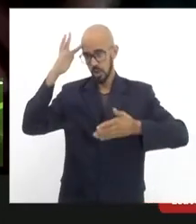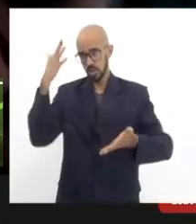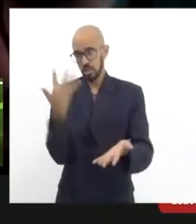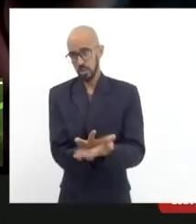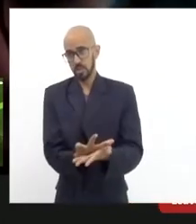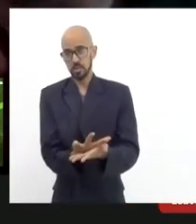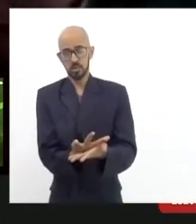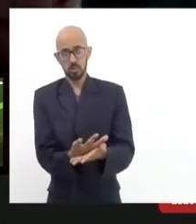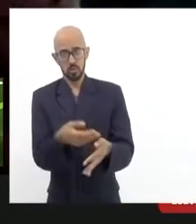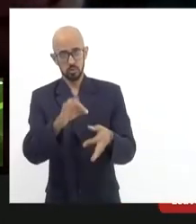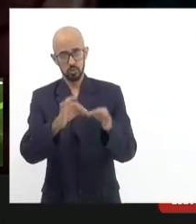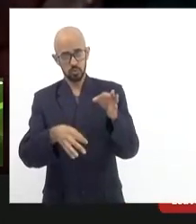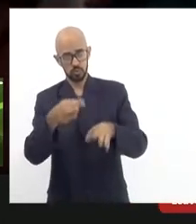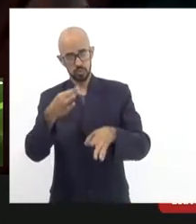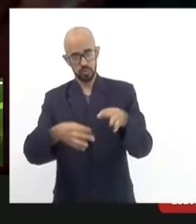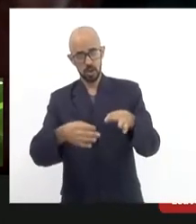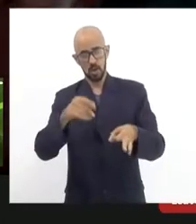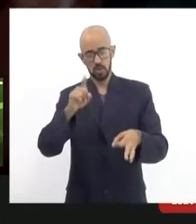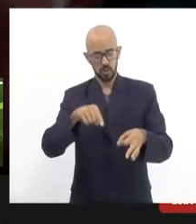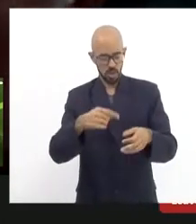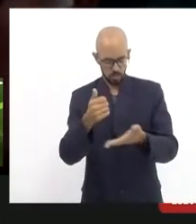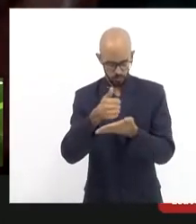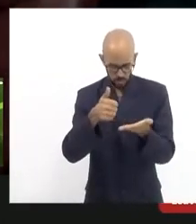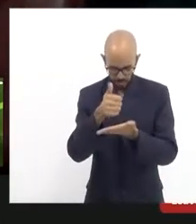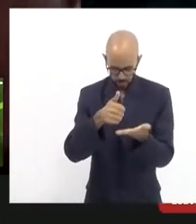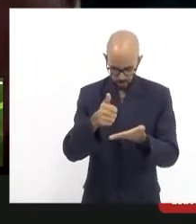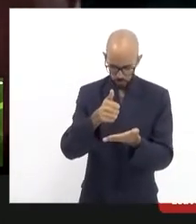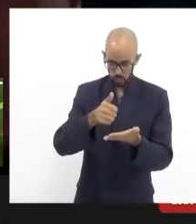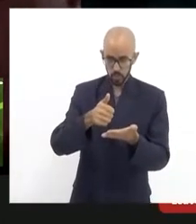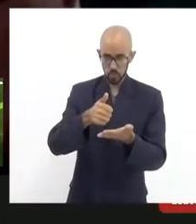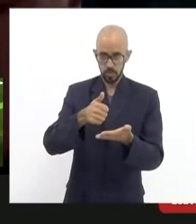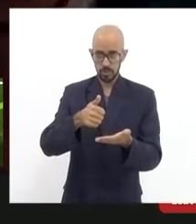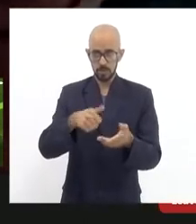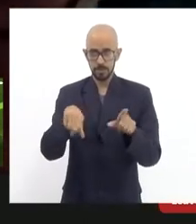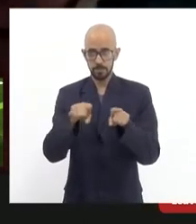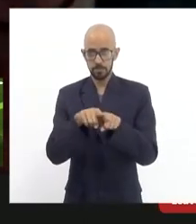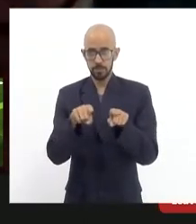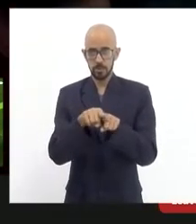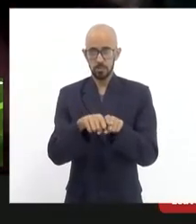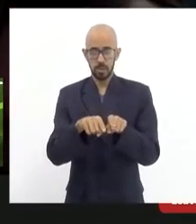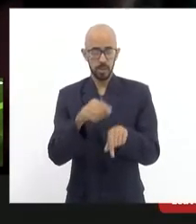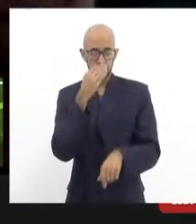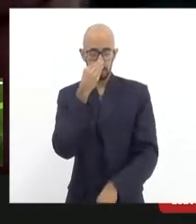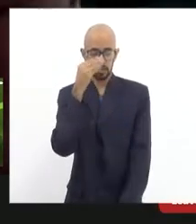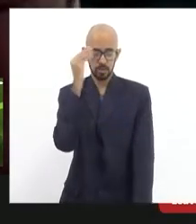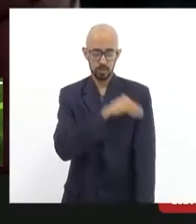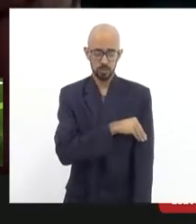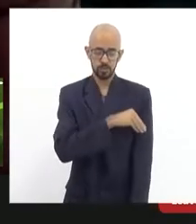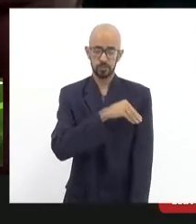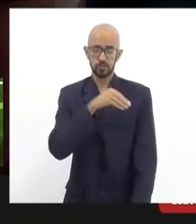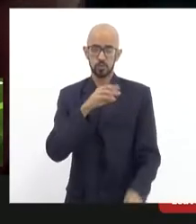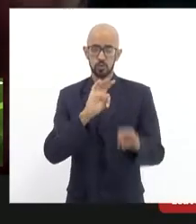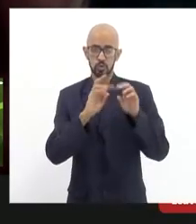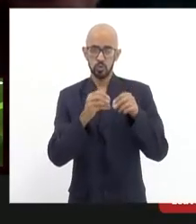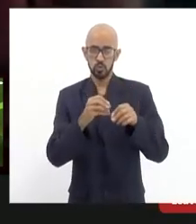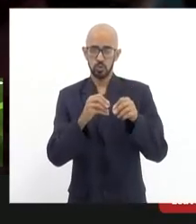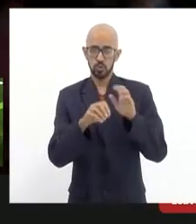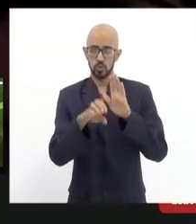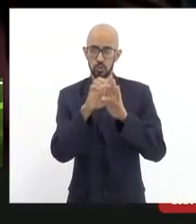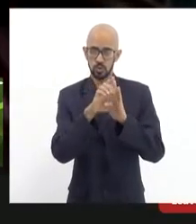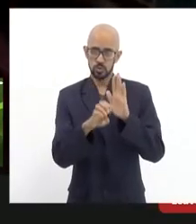judicial o elementar o repúdio e a anulação como disse o Dionísio desse editor edital